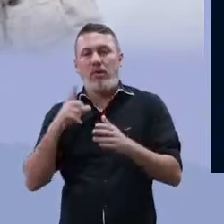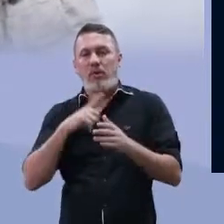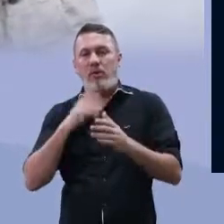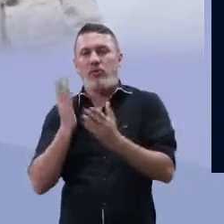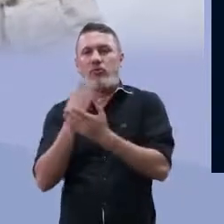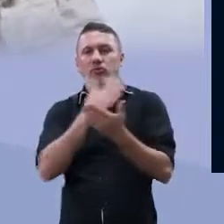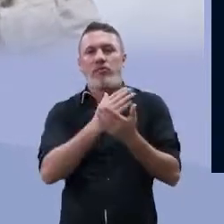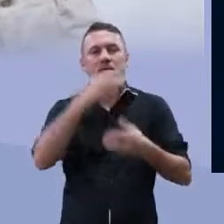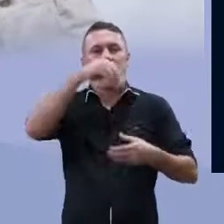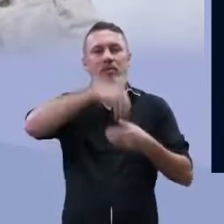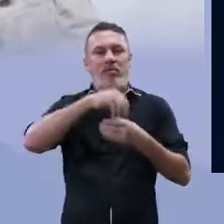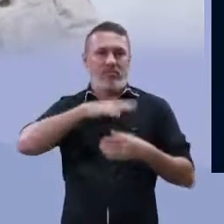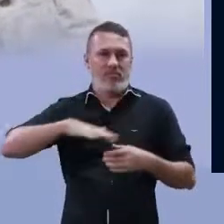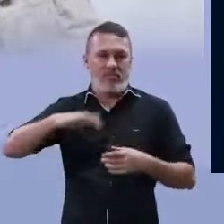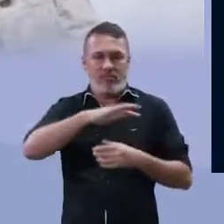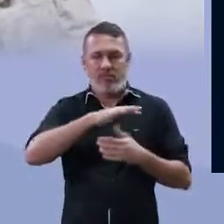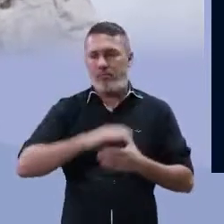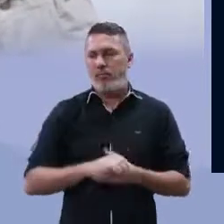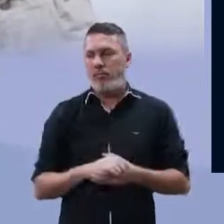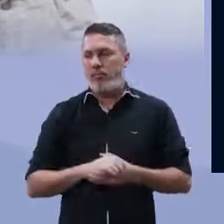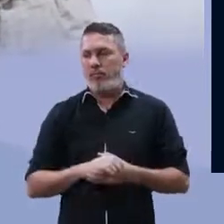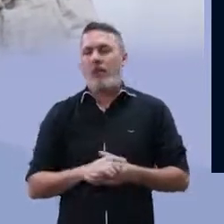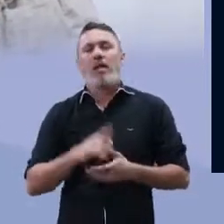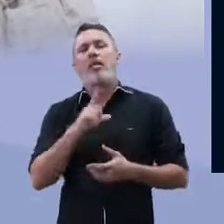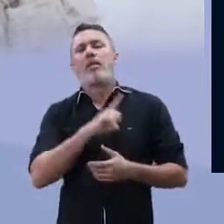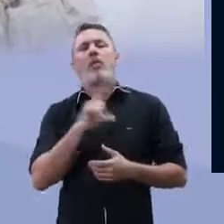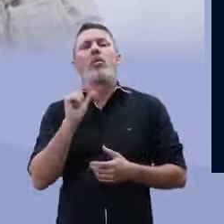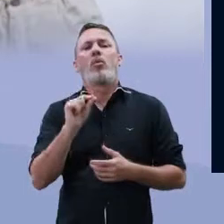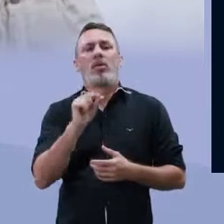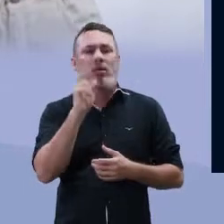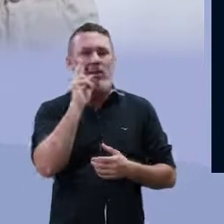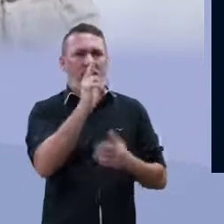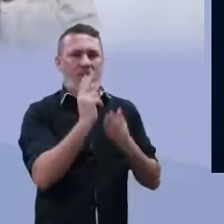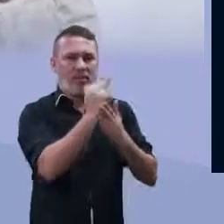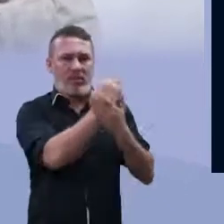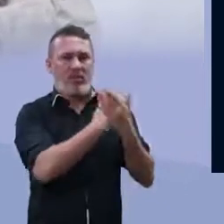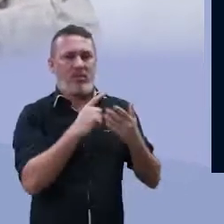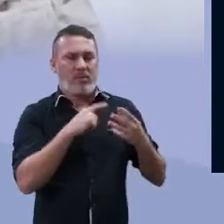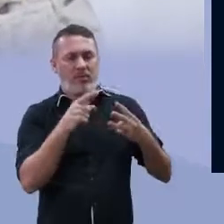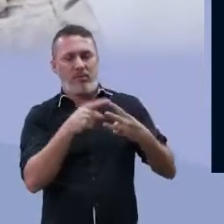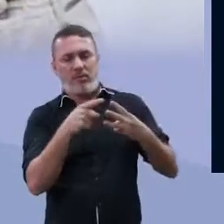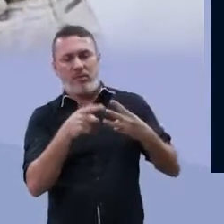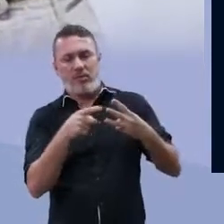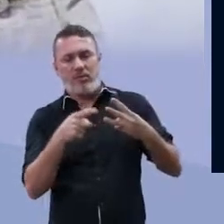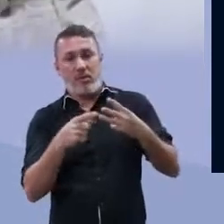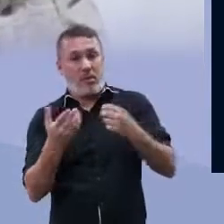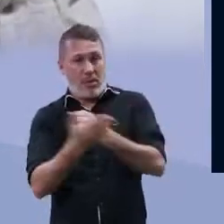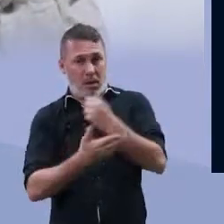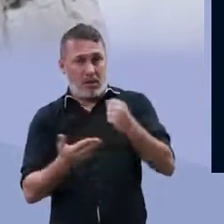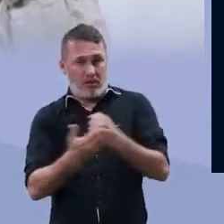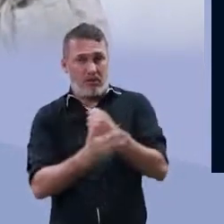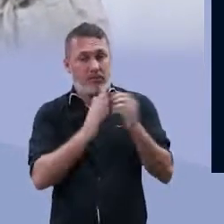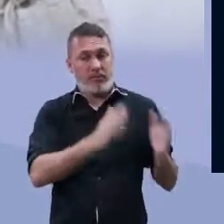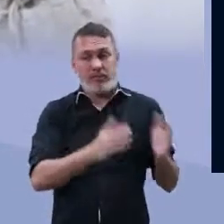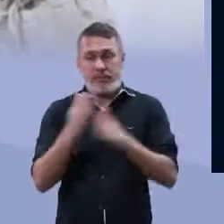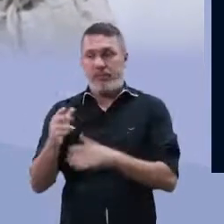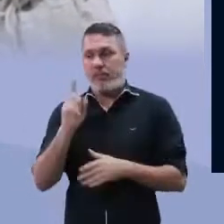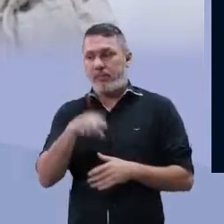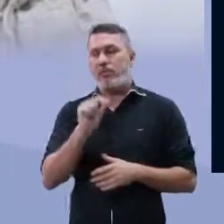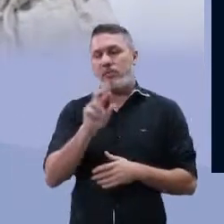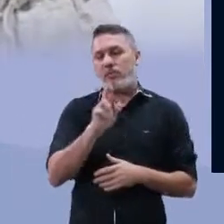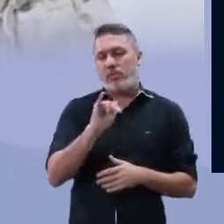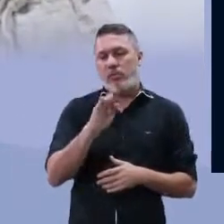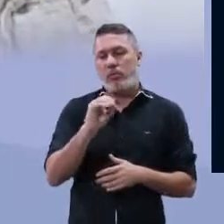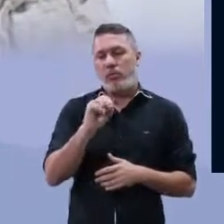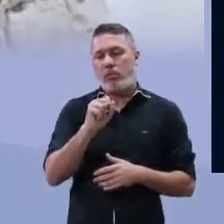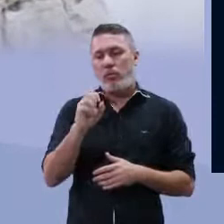passagem da duplicação dele para os seus descendentes. O que a gente tem aí além desses três constituintes básicos?